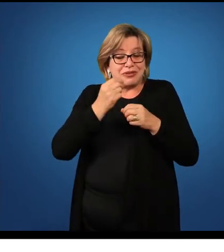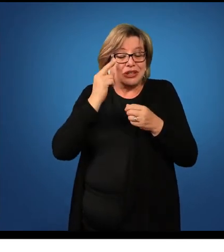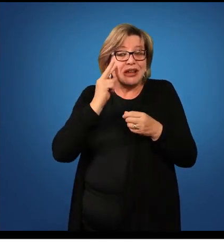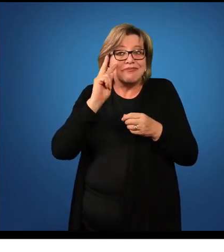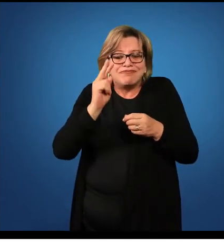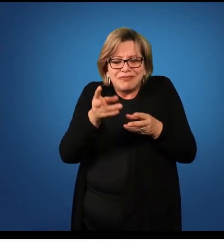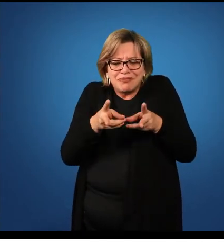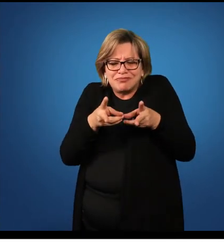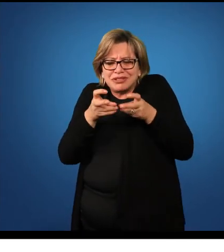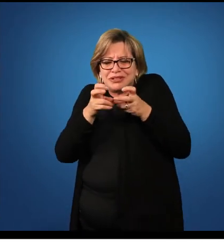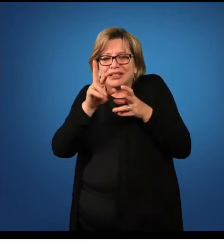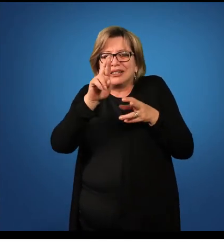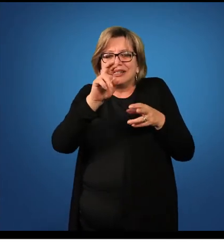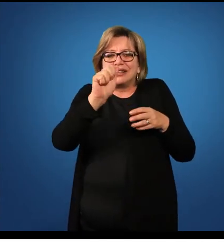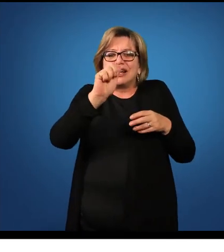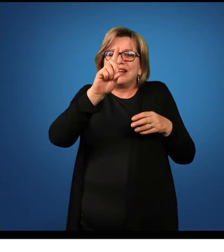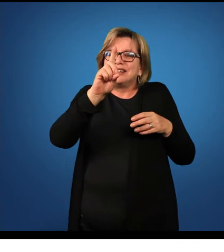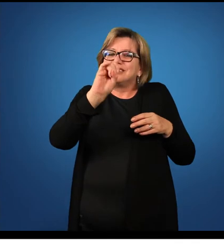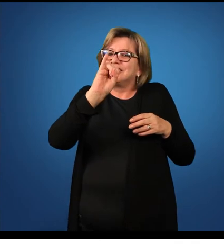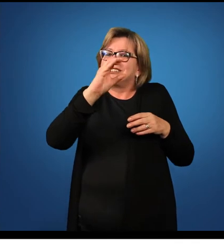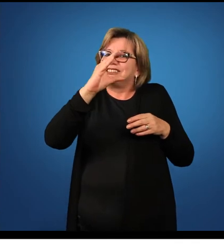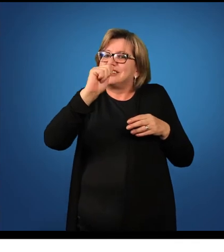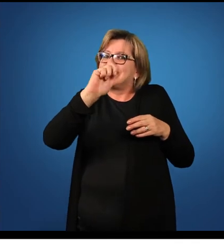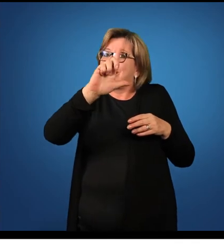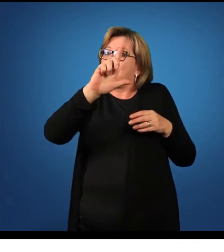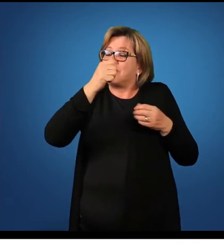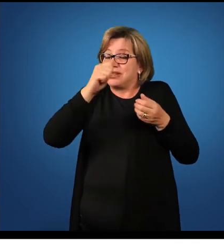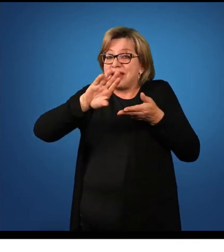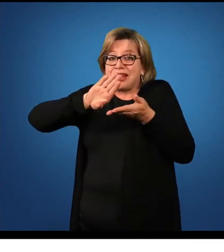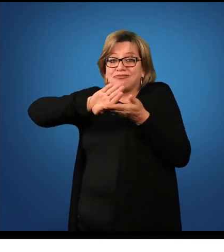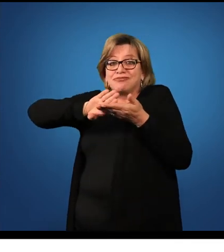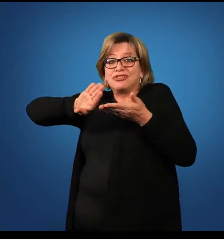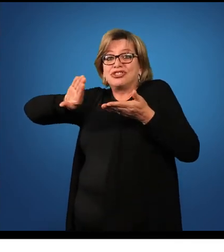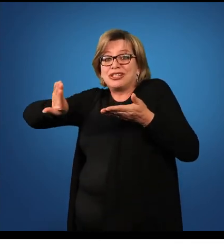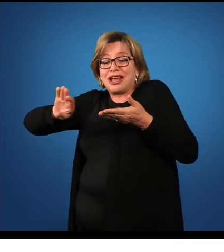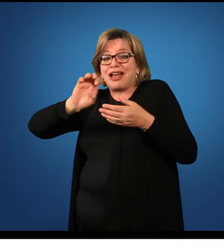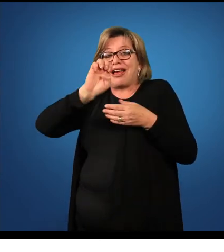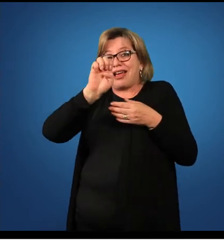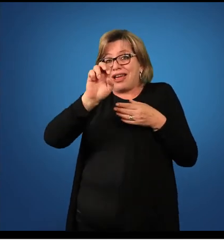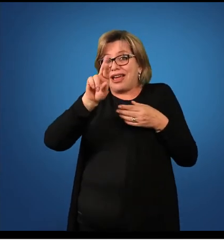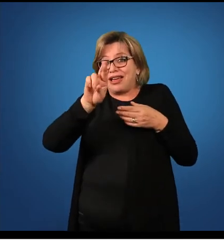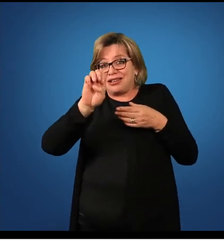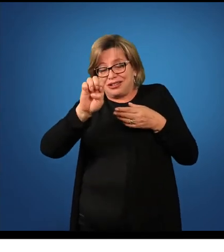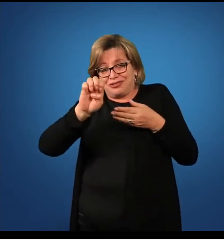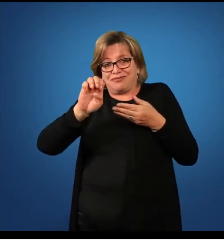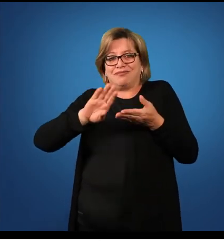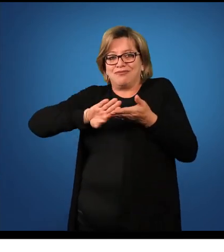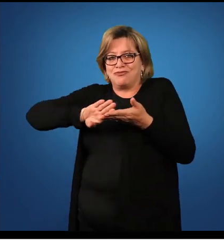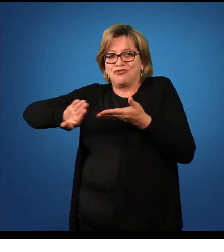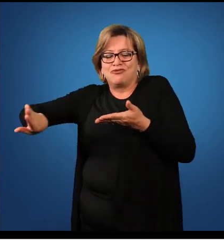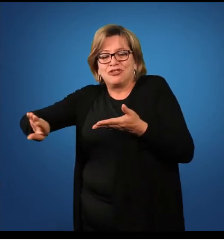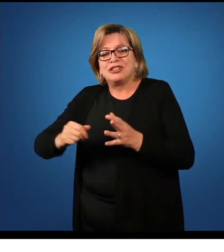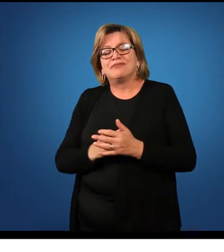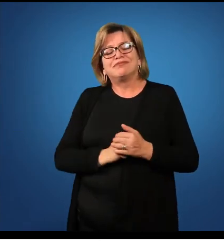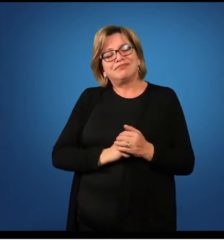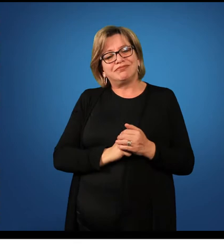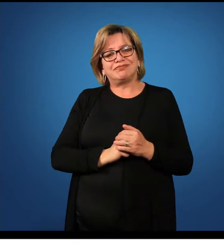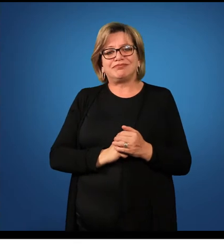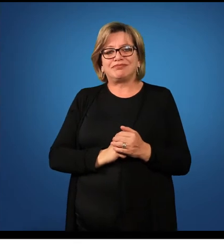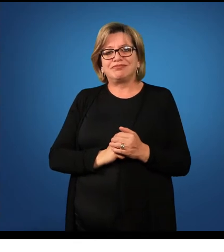verbos, vocês deverão tirar a desinência ere do final do verbo.